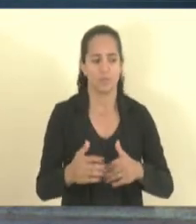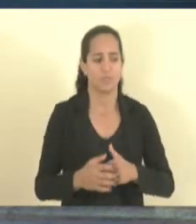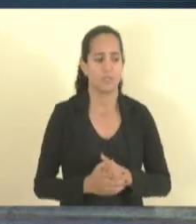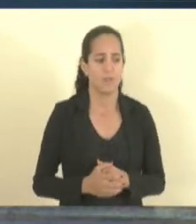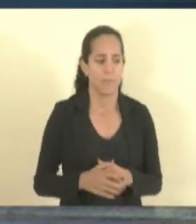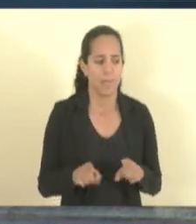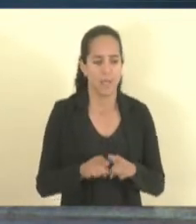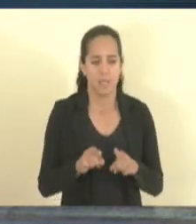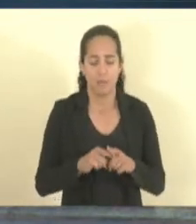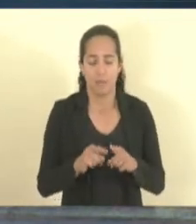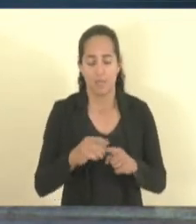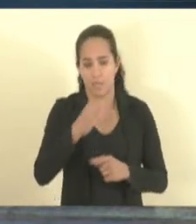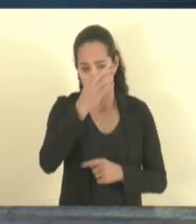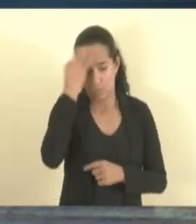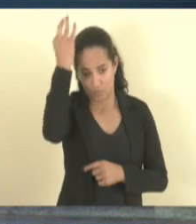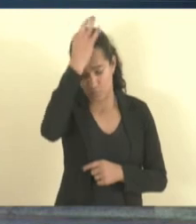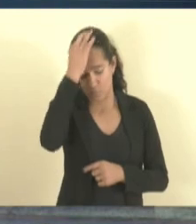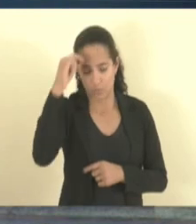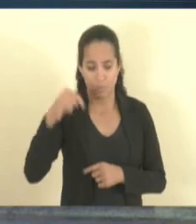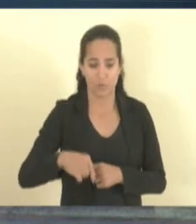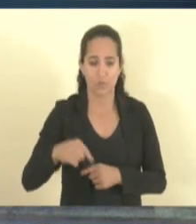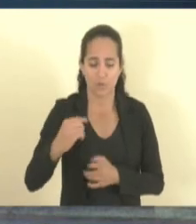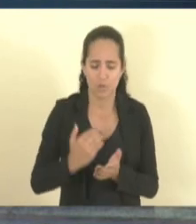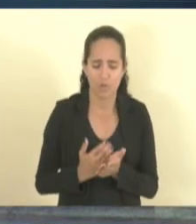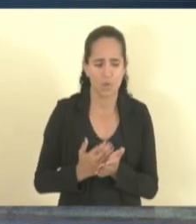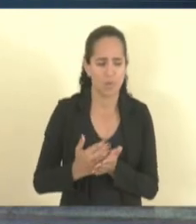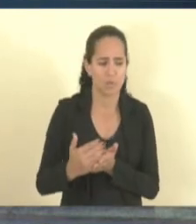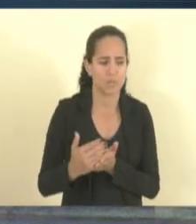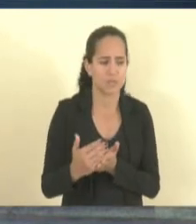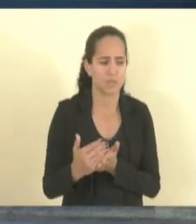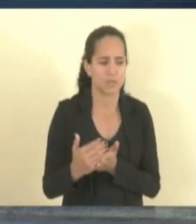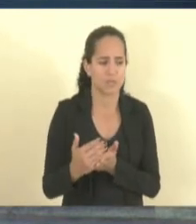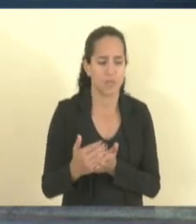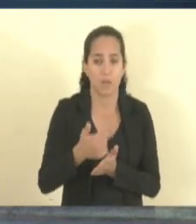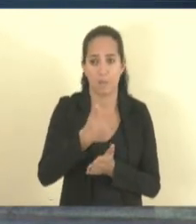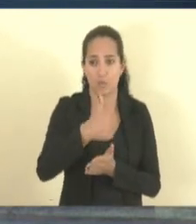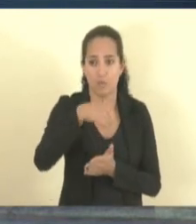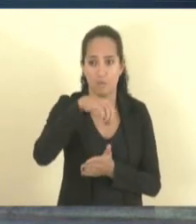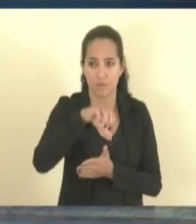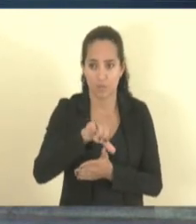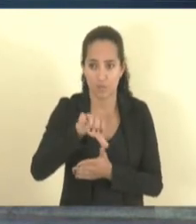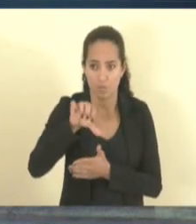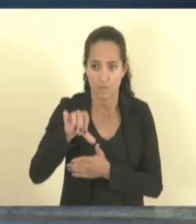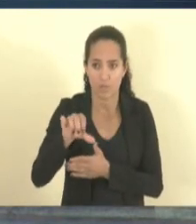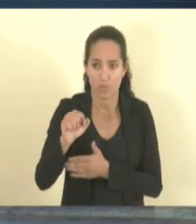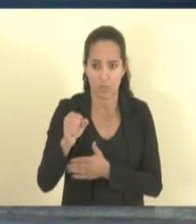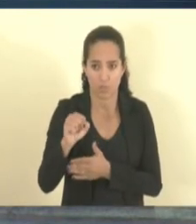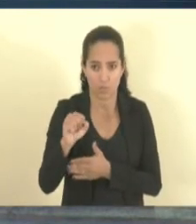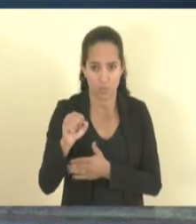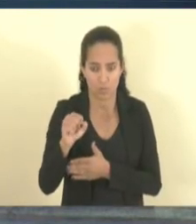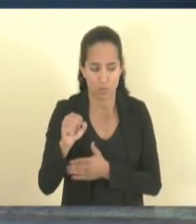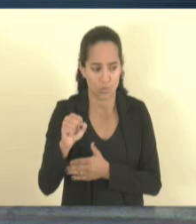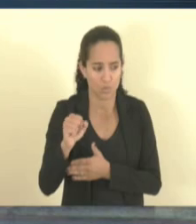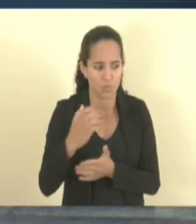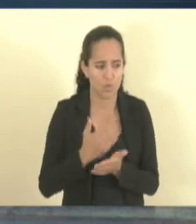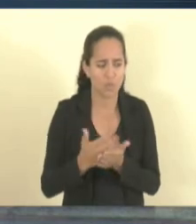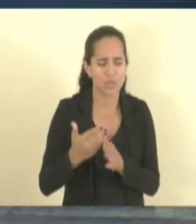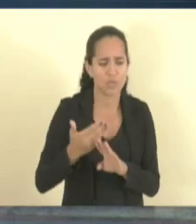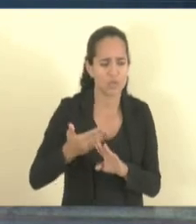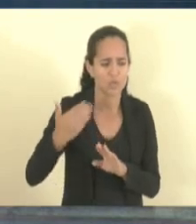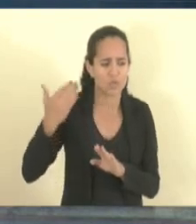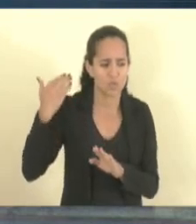No Espírito Santo, nós começamos em 1998. Quando a gente começou,